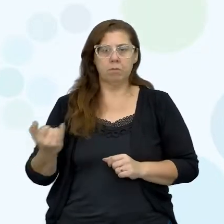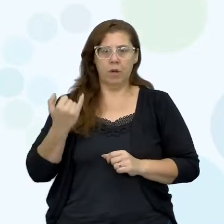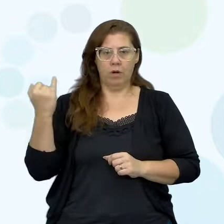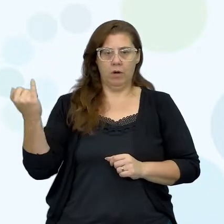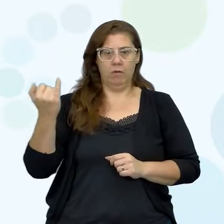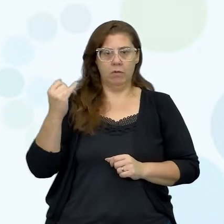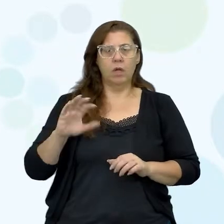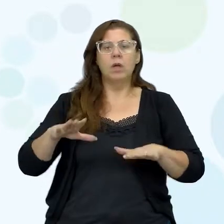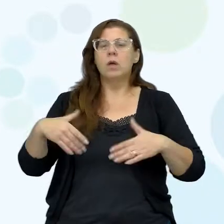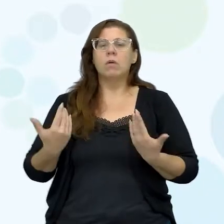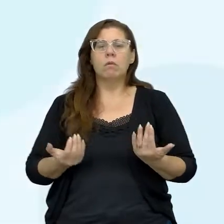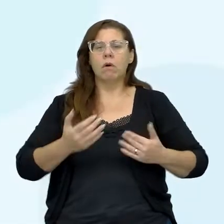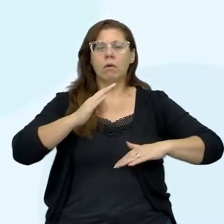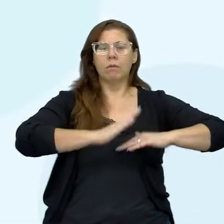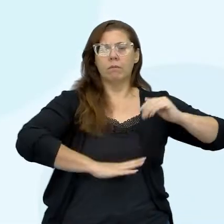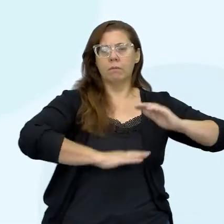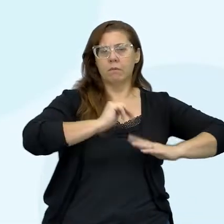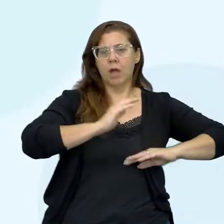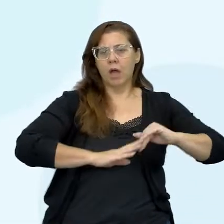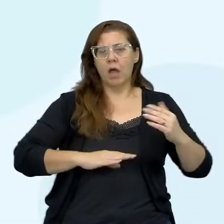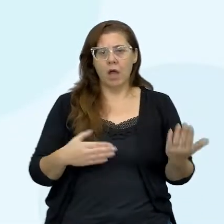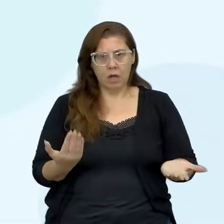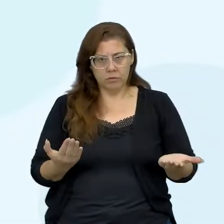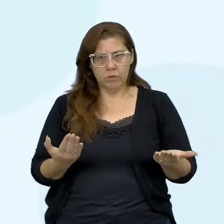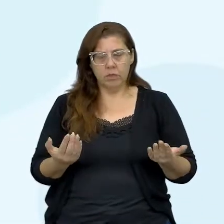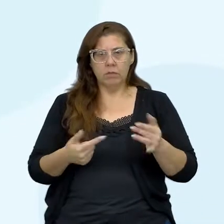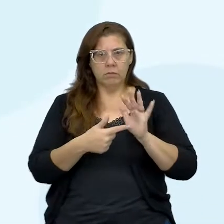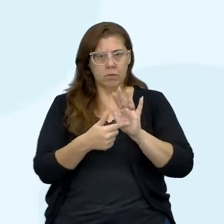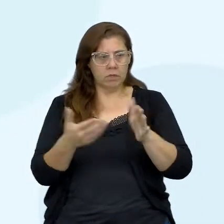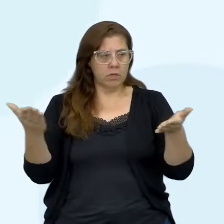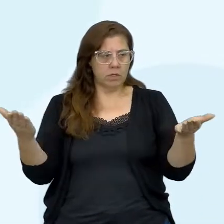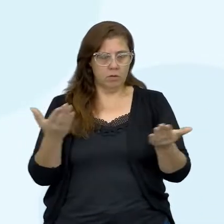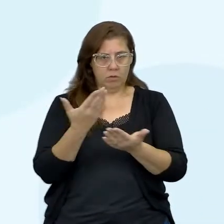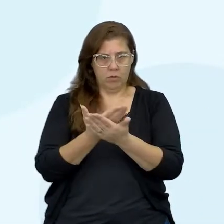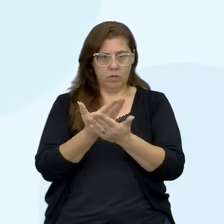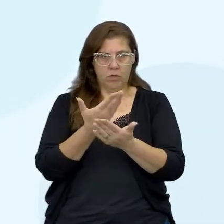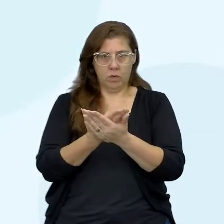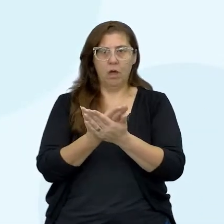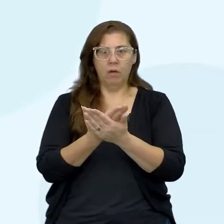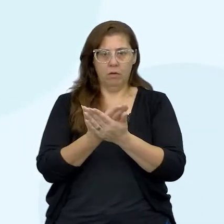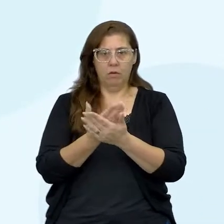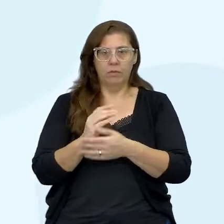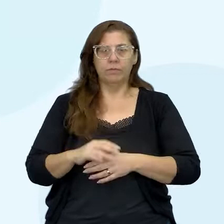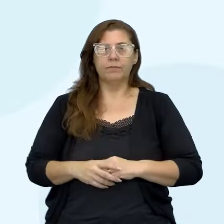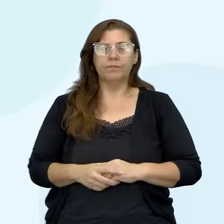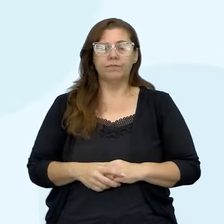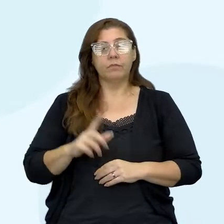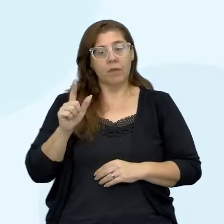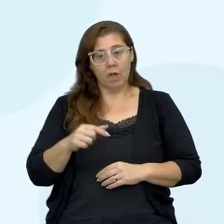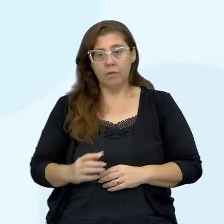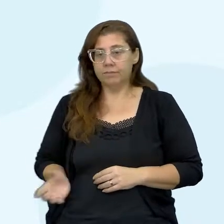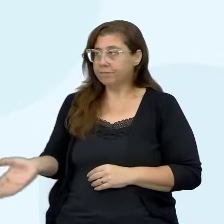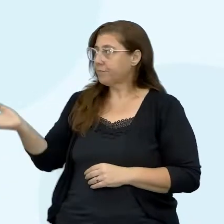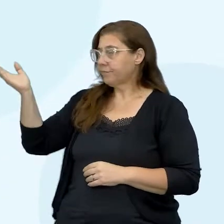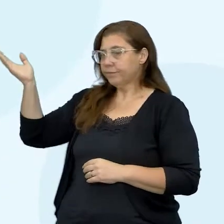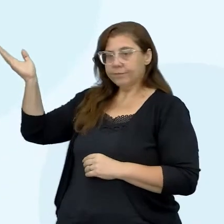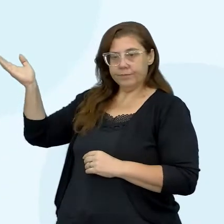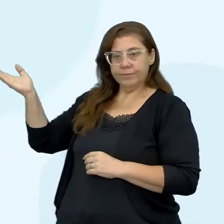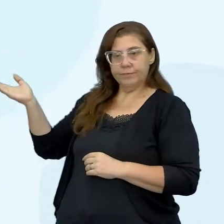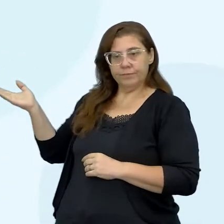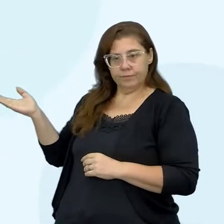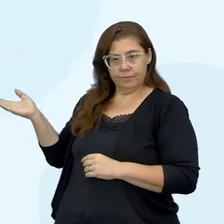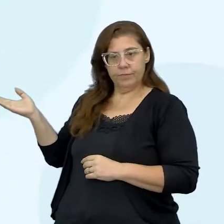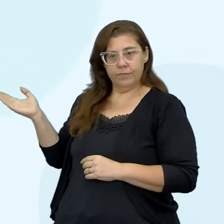Qual é a habilidade, professora, que a gente vai mobilizar na nossa aula de hoje? É essa que vai na tela para